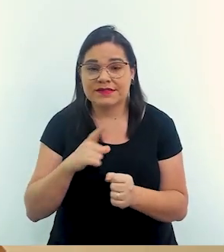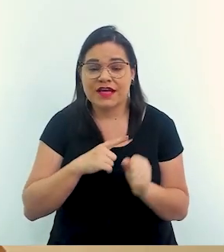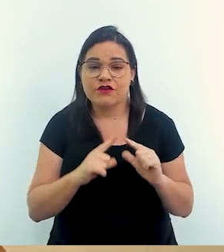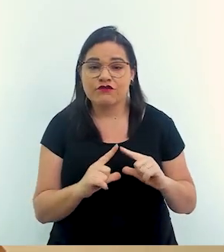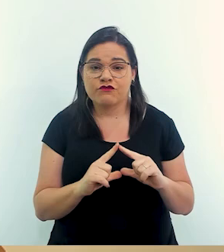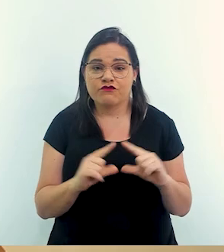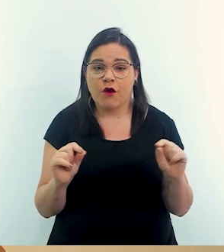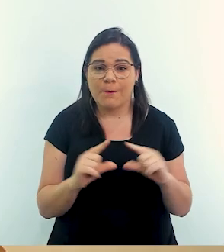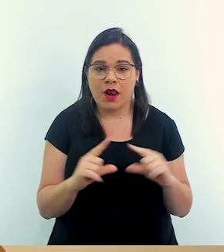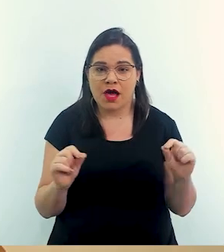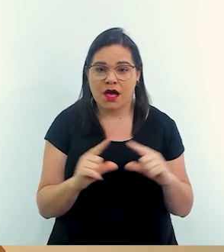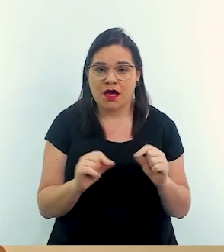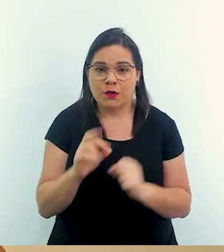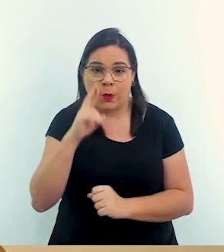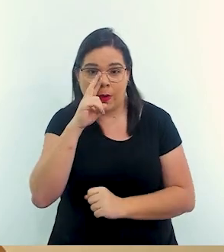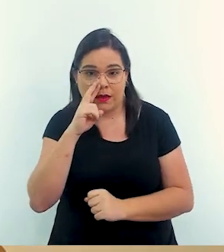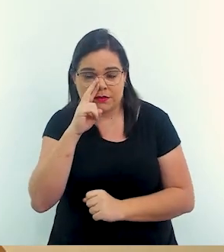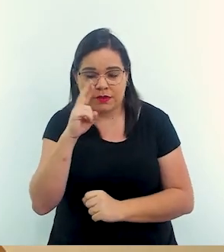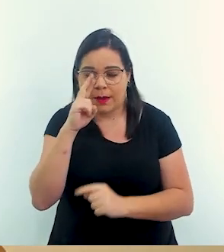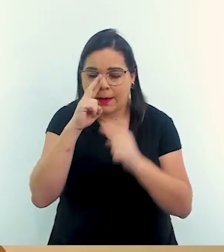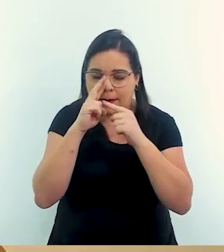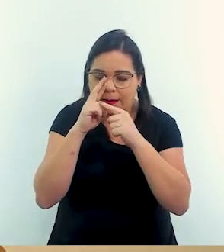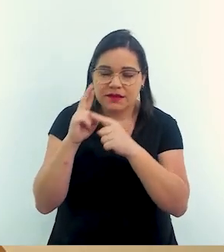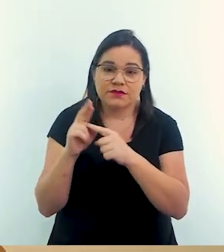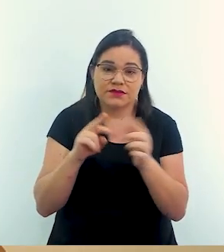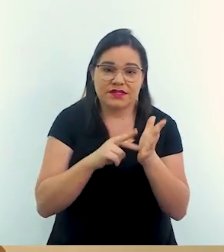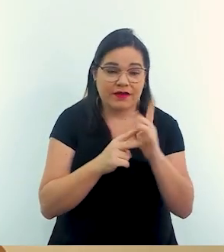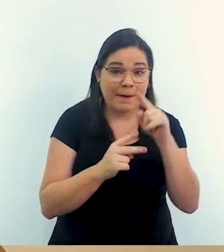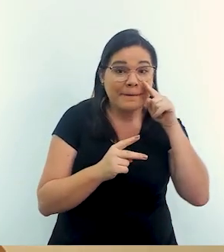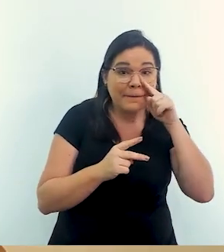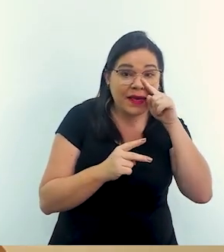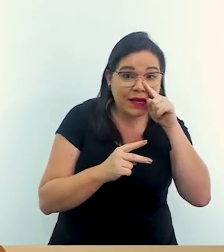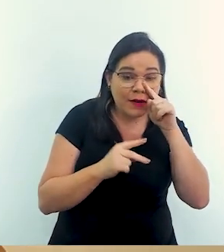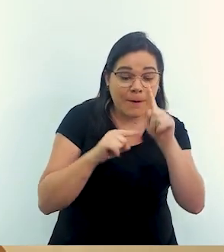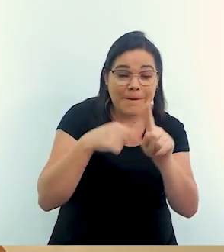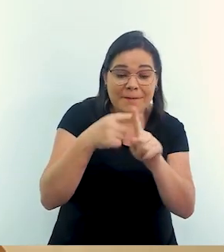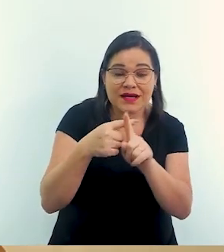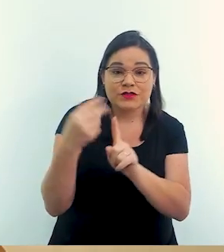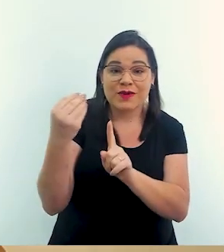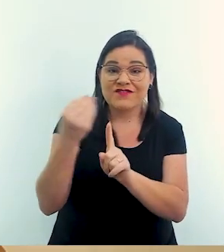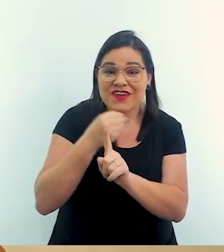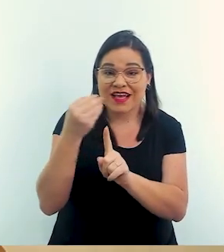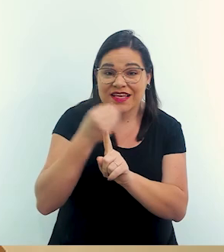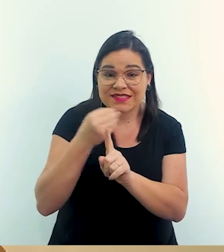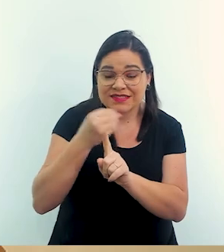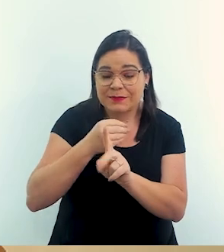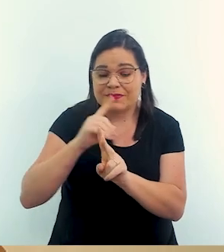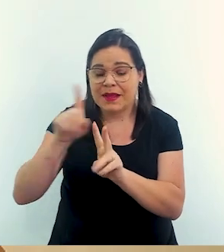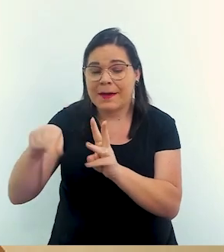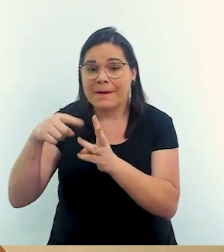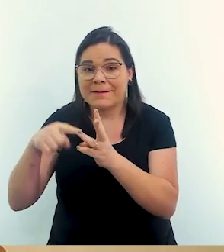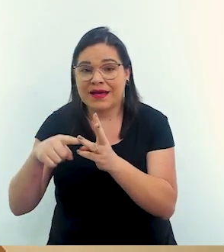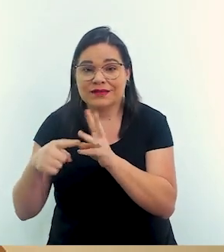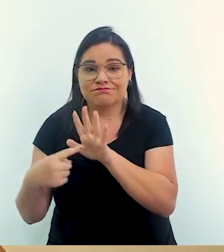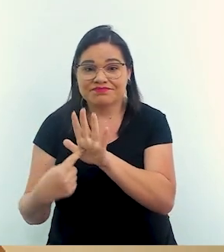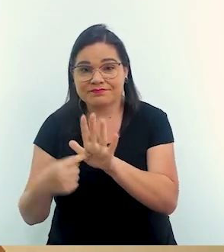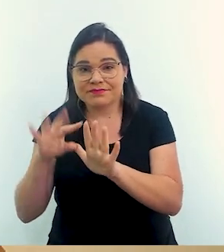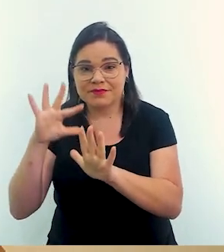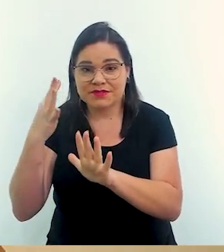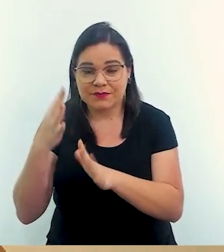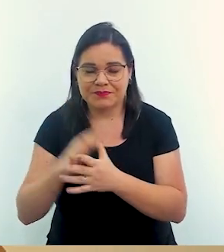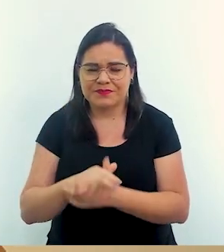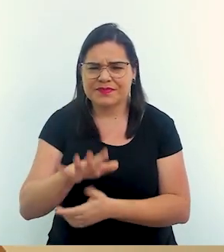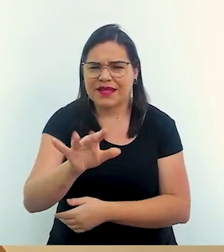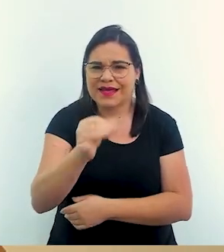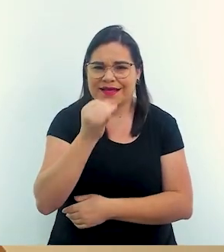que a gente chama de fórmula do risco. O que que é o risco? O risco é um perigo, mais uma vulnerabilidade, mais uma exposição.